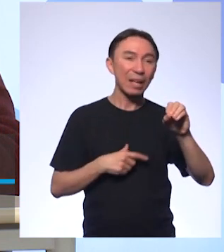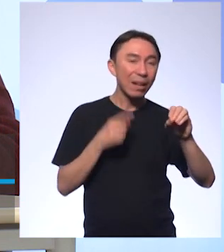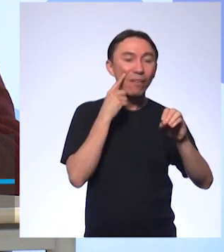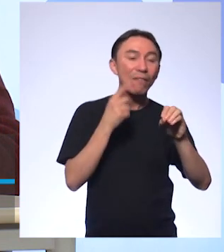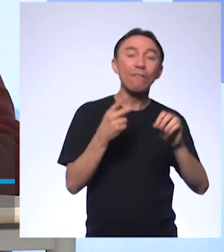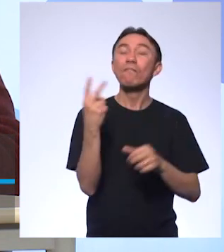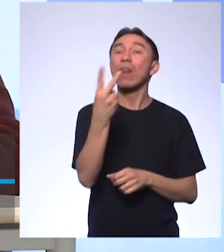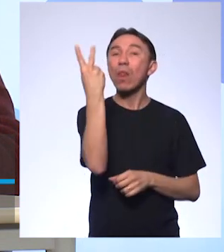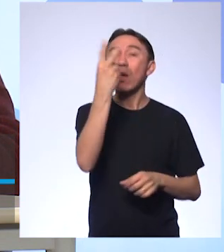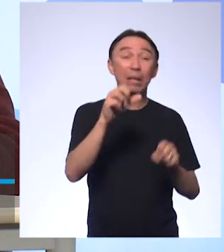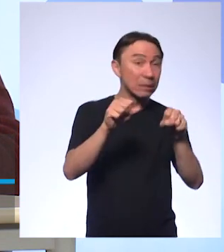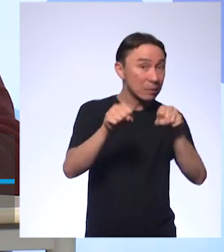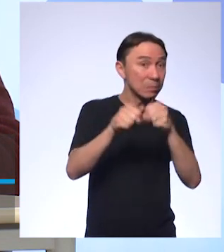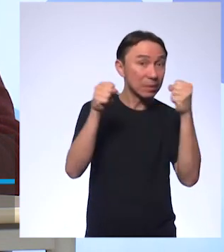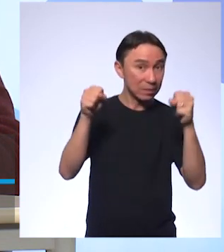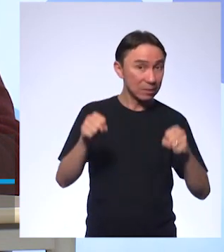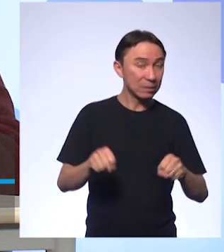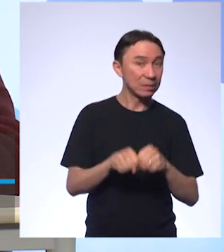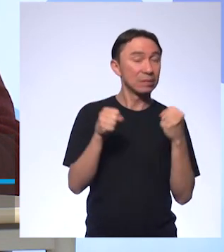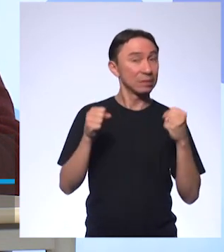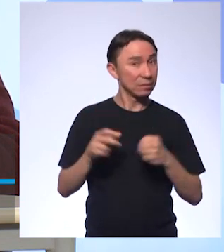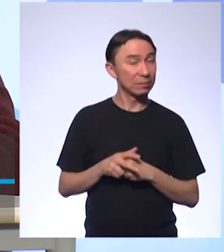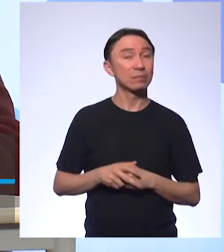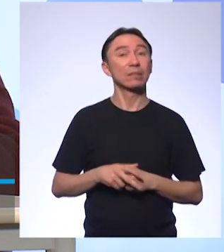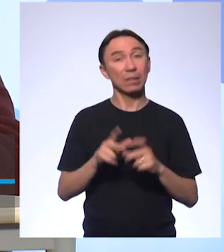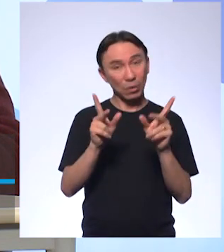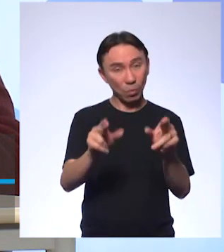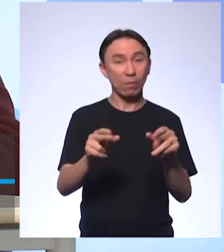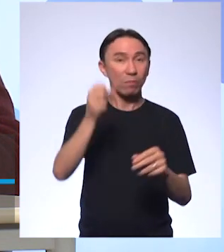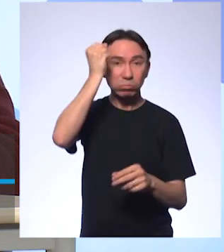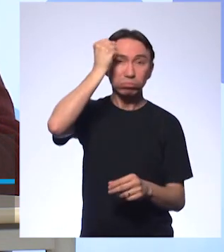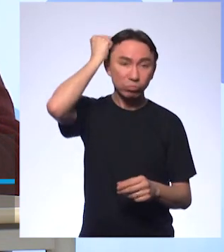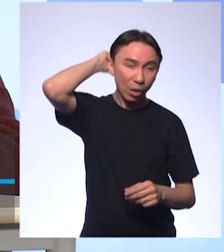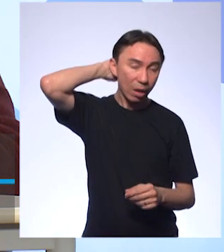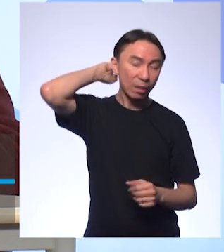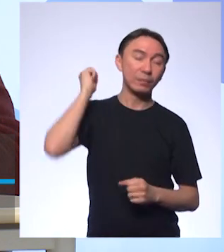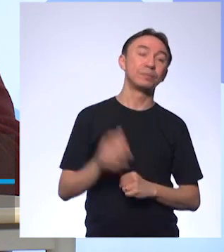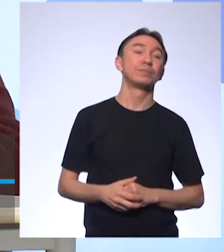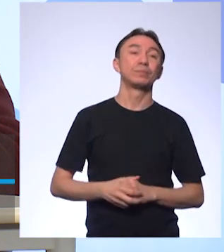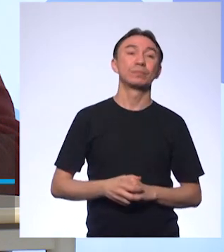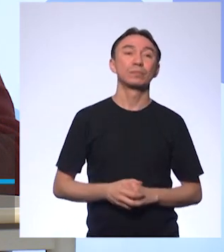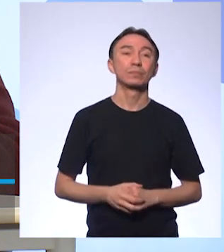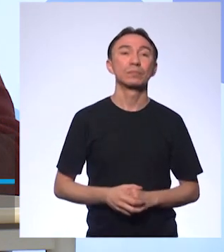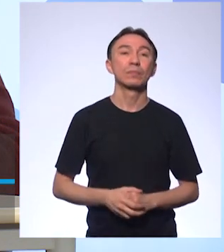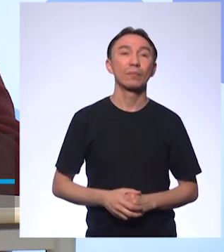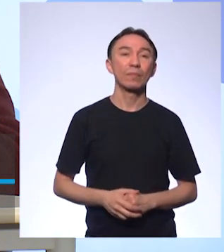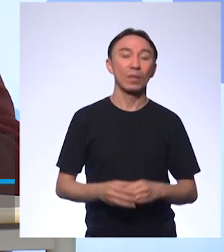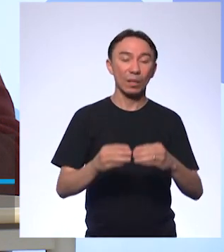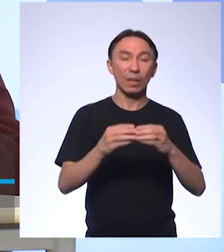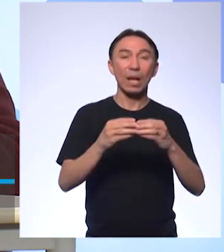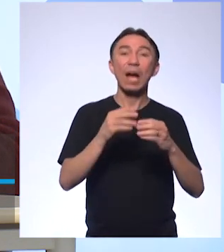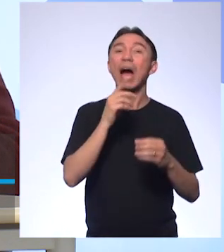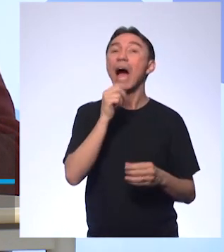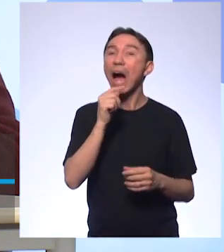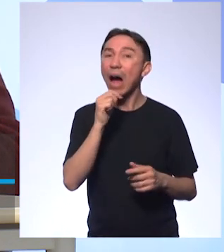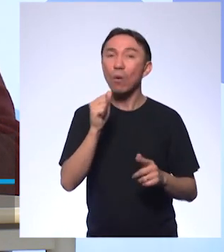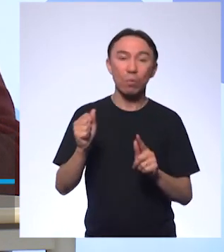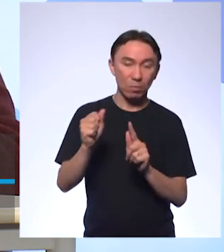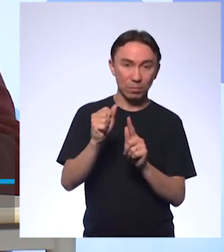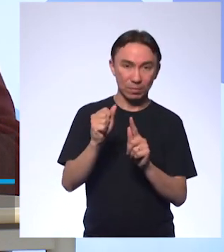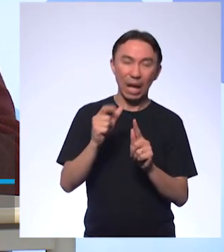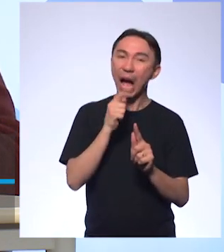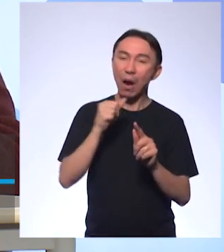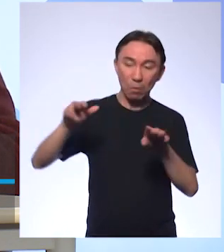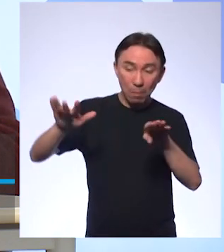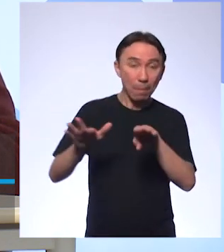Assim, em vestibular. Olha só. Clara do ovo e água do mar são básicas, de